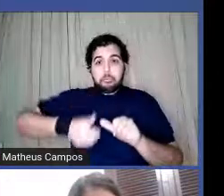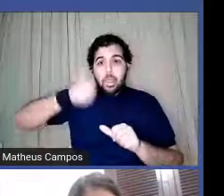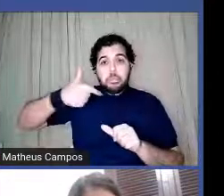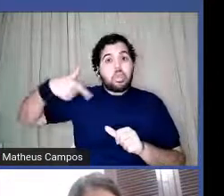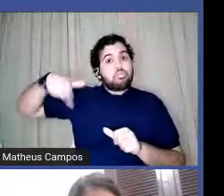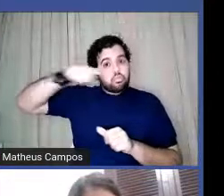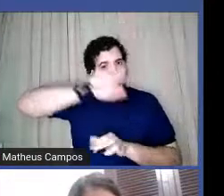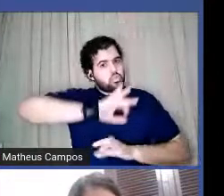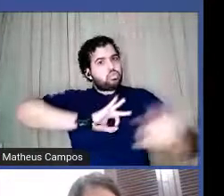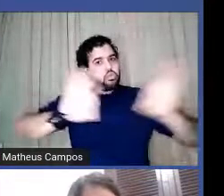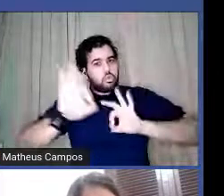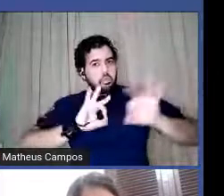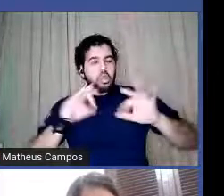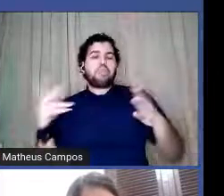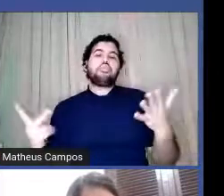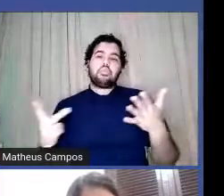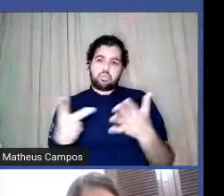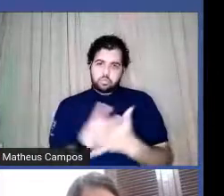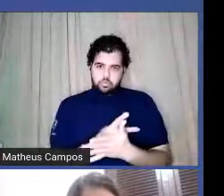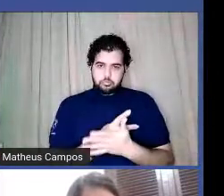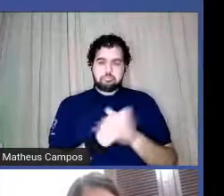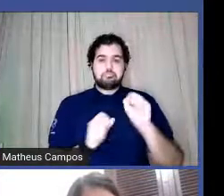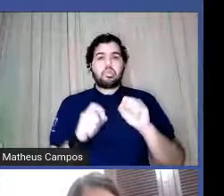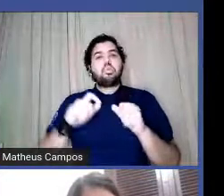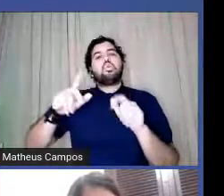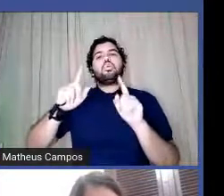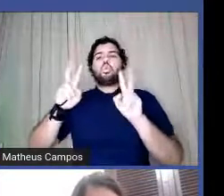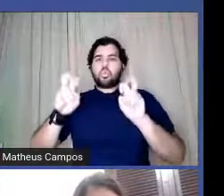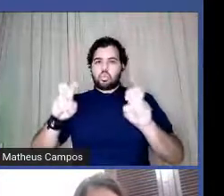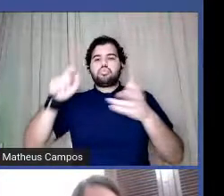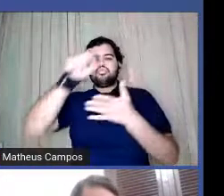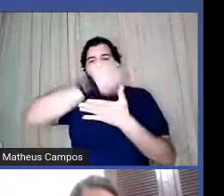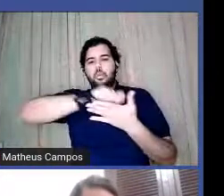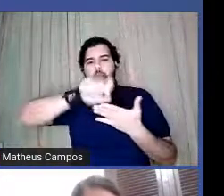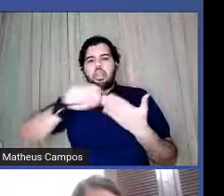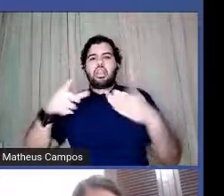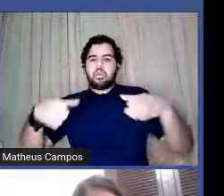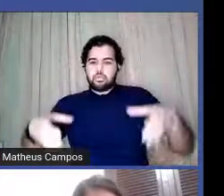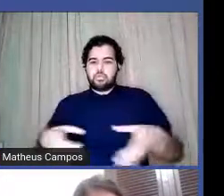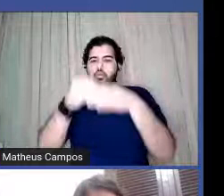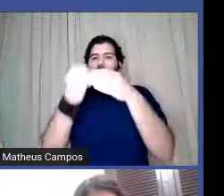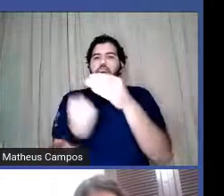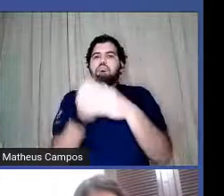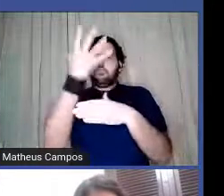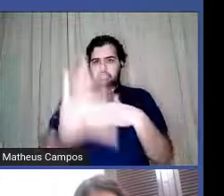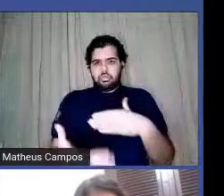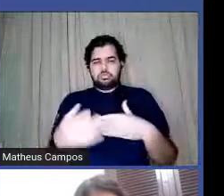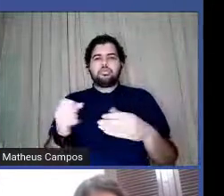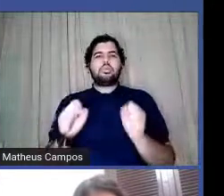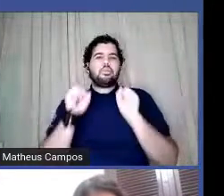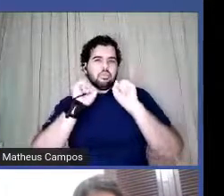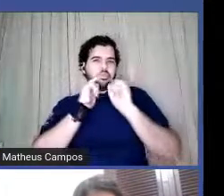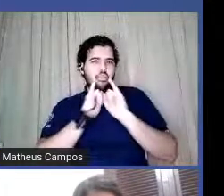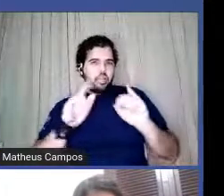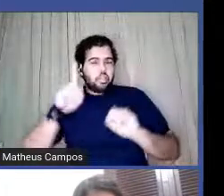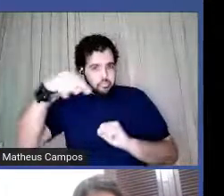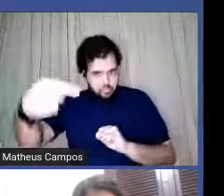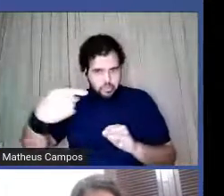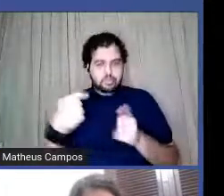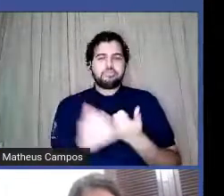realizar com as escritas vulcânicas vou dar um spoiler que temos a pretensão